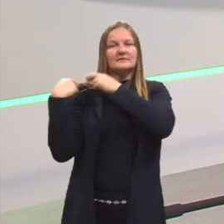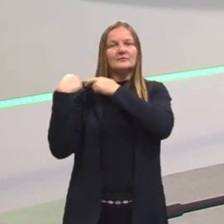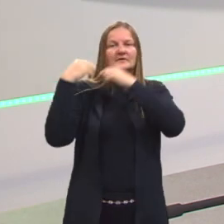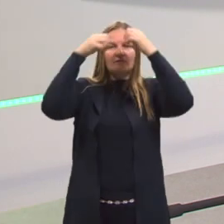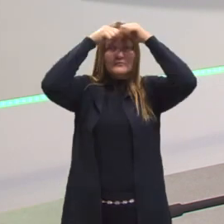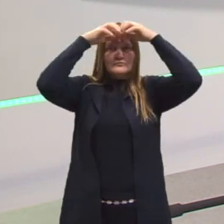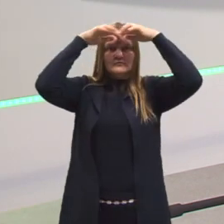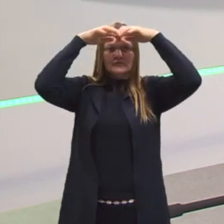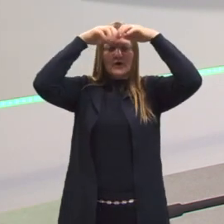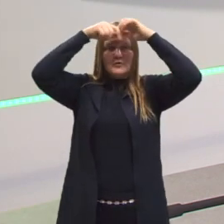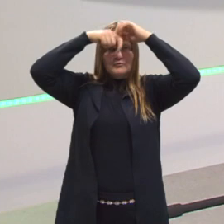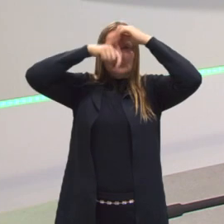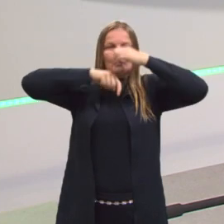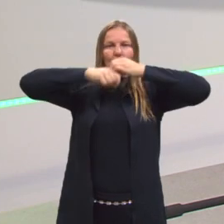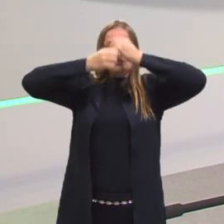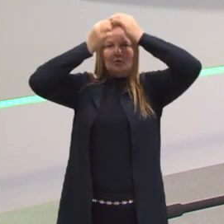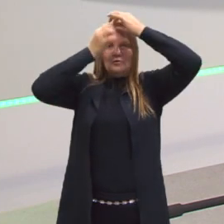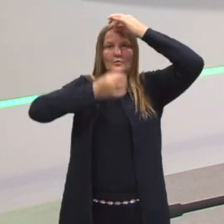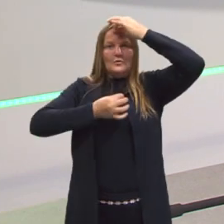mas sem a nossa